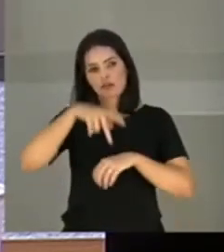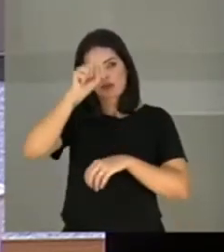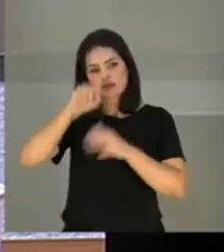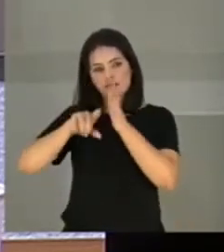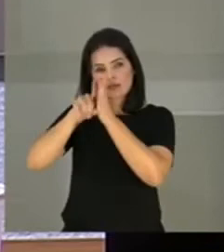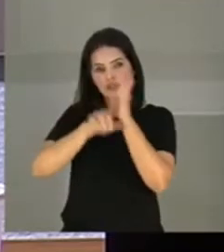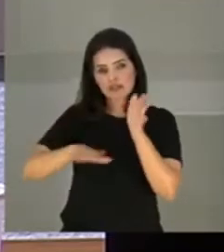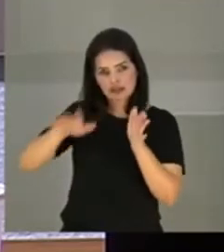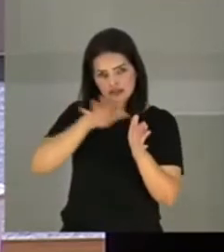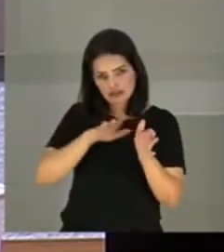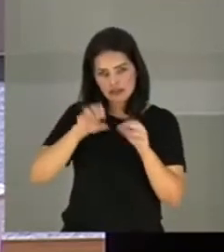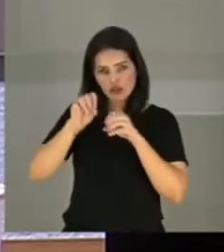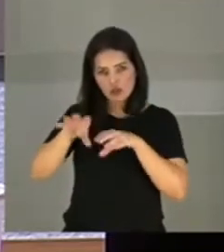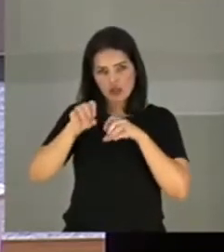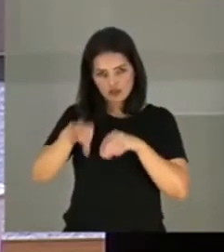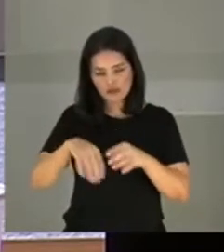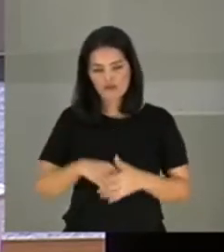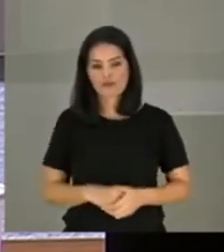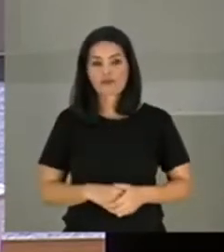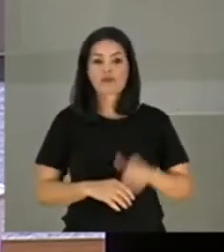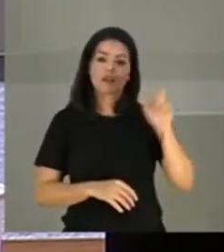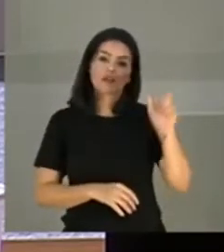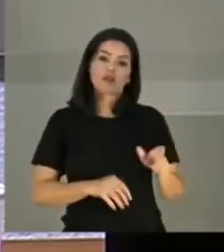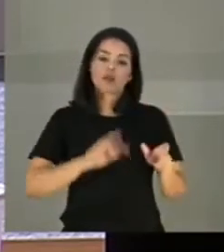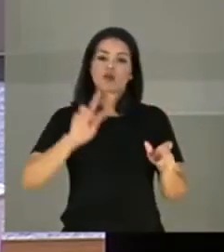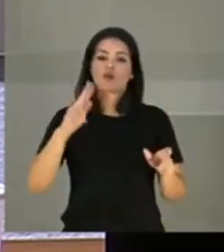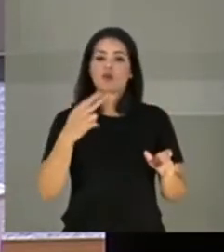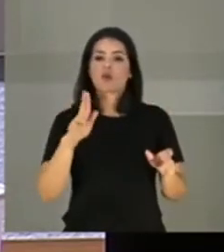ANFED. Com a palavra, o senhor Hugo.